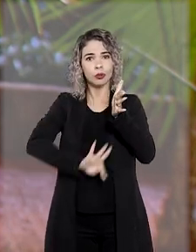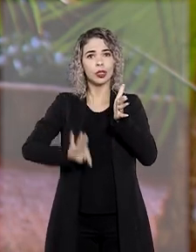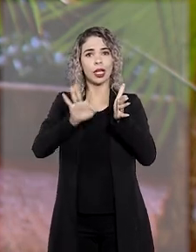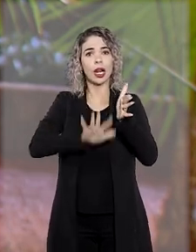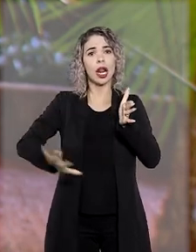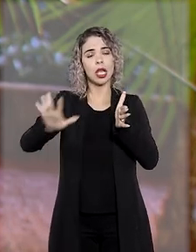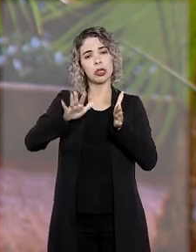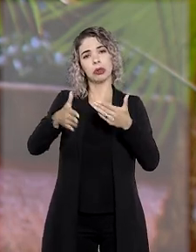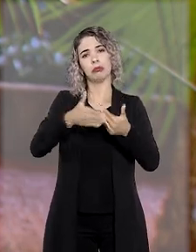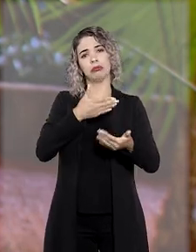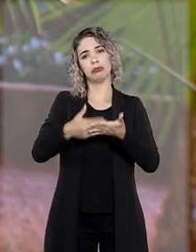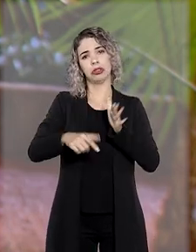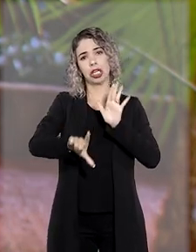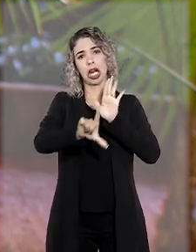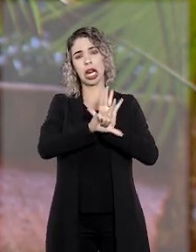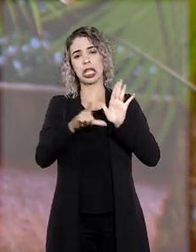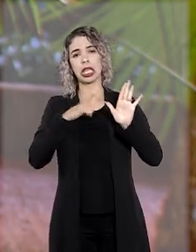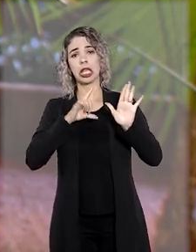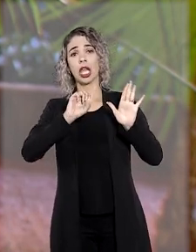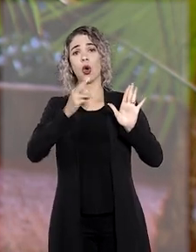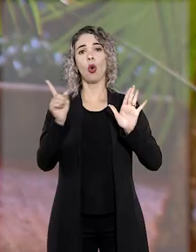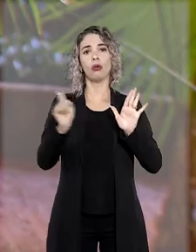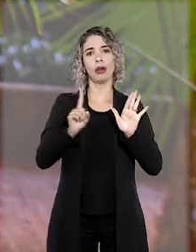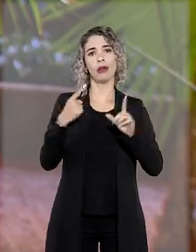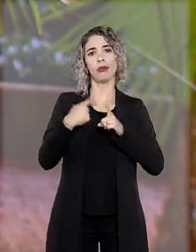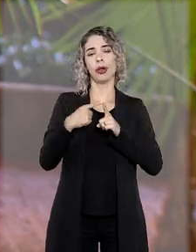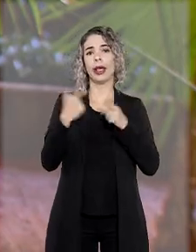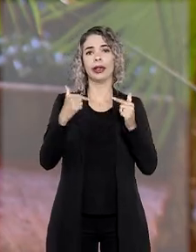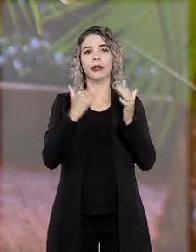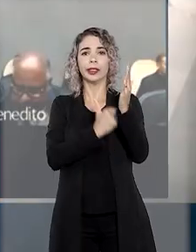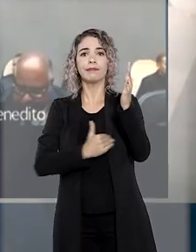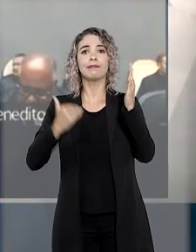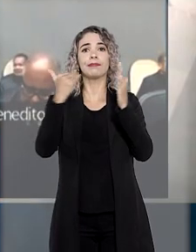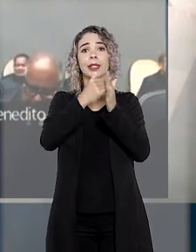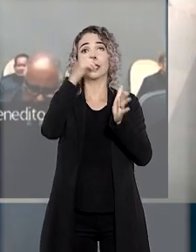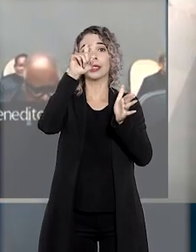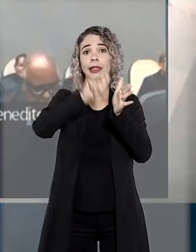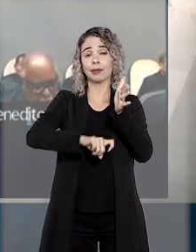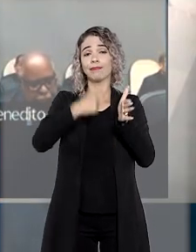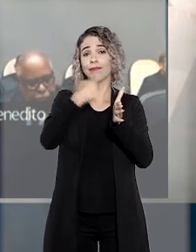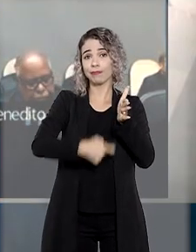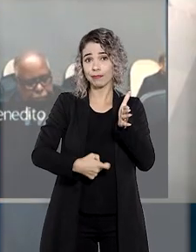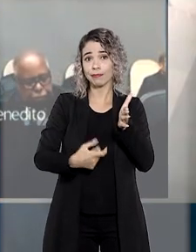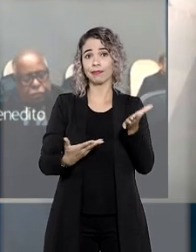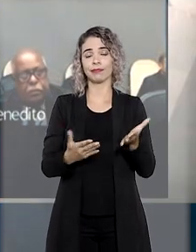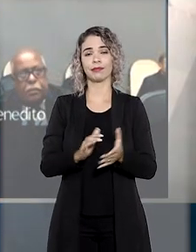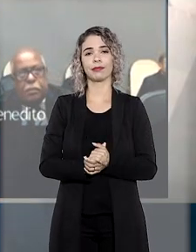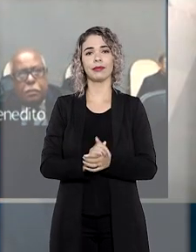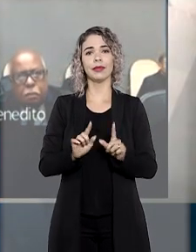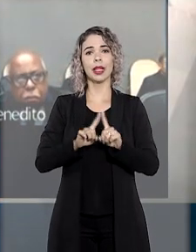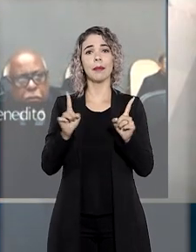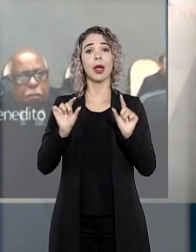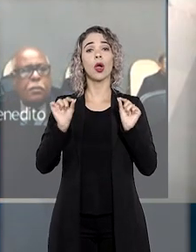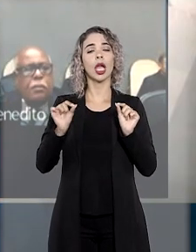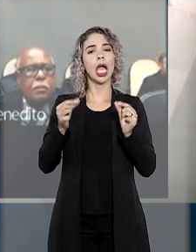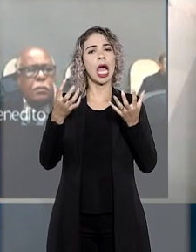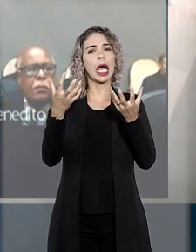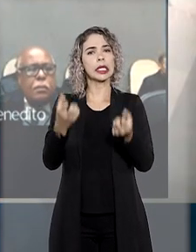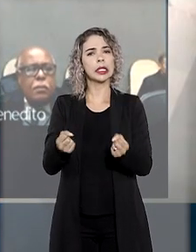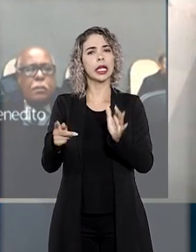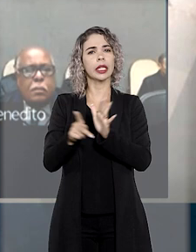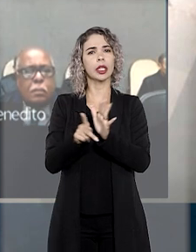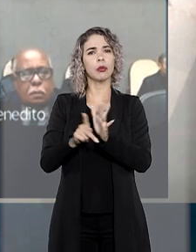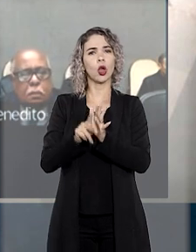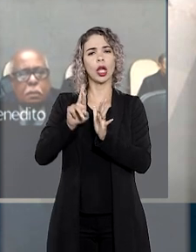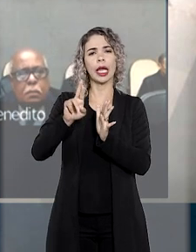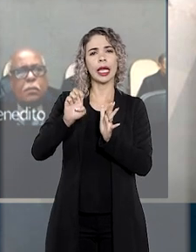independentemente de lei, já que não constitui majoração de tributo. O ministro explicou não ser razoável que no caso de reconhecimento